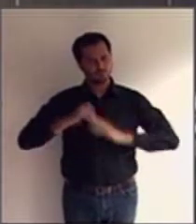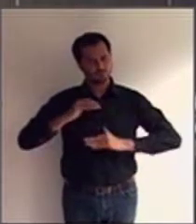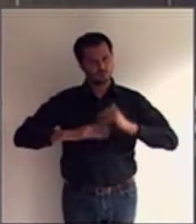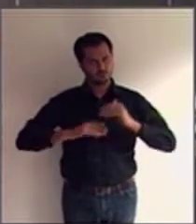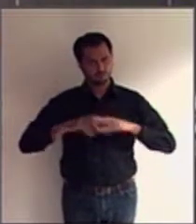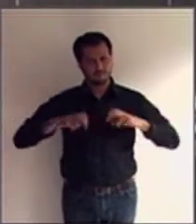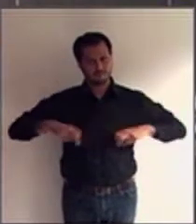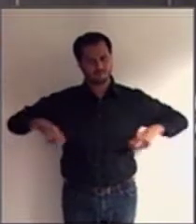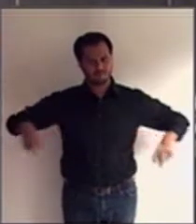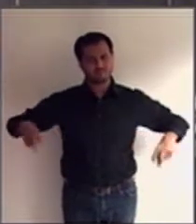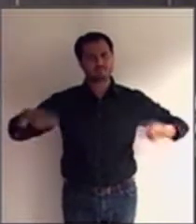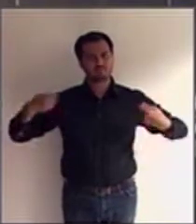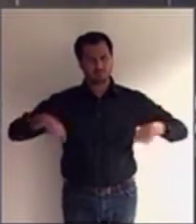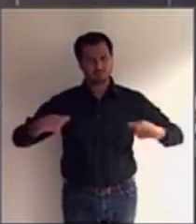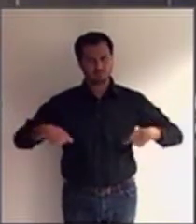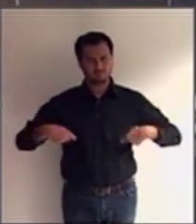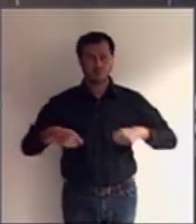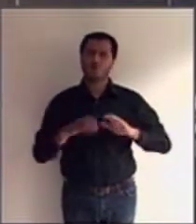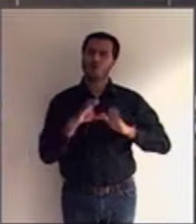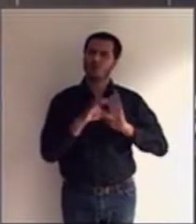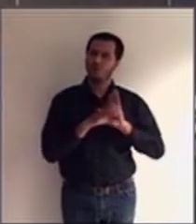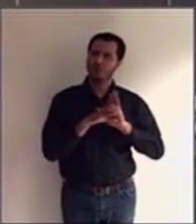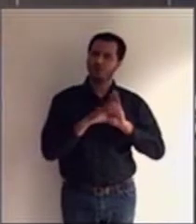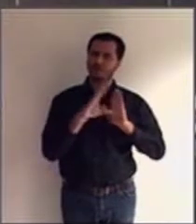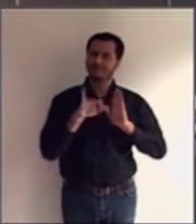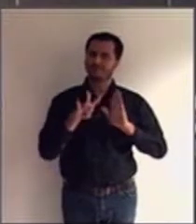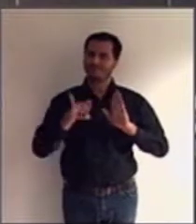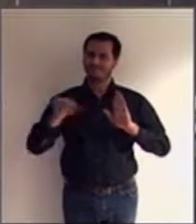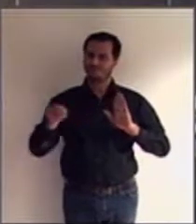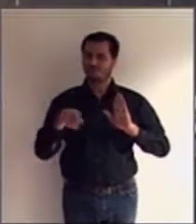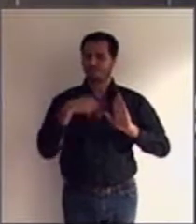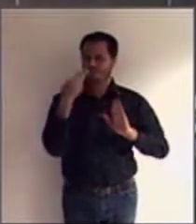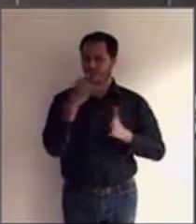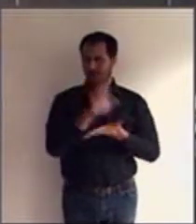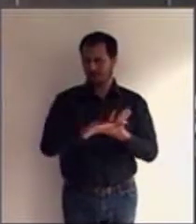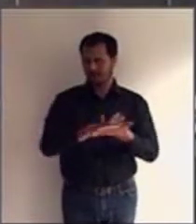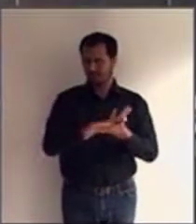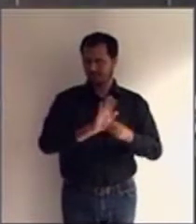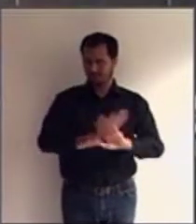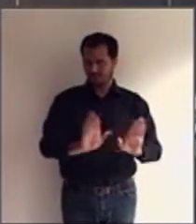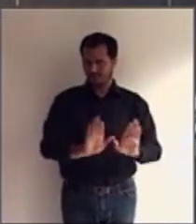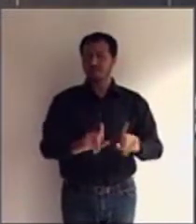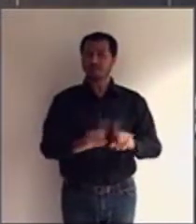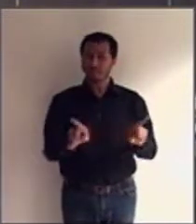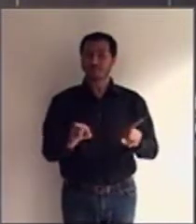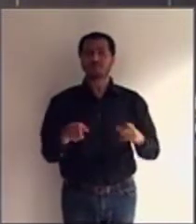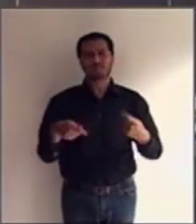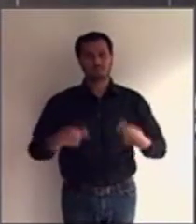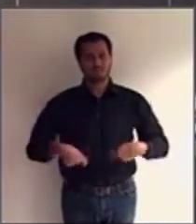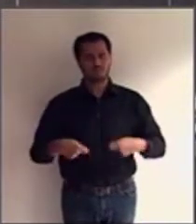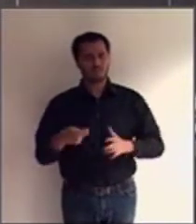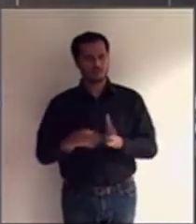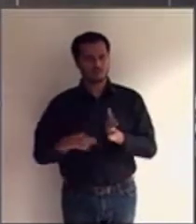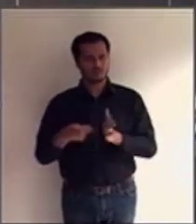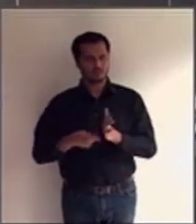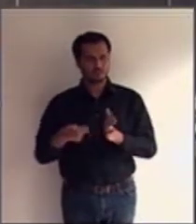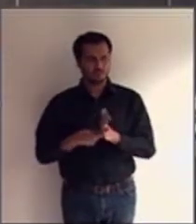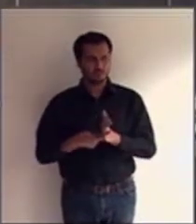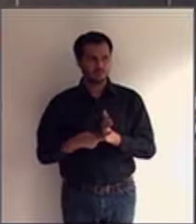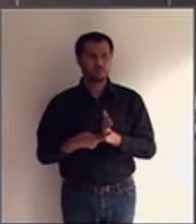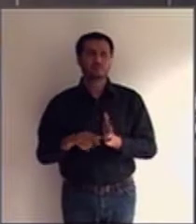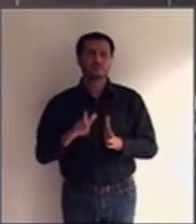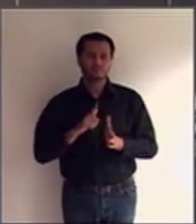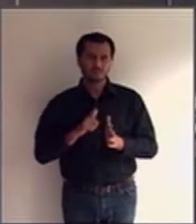contenha essa exigência, o Código Civil trouxe essa exigência e está também, essa exigência, ela tem